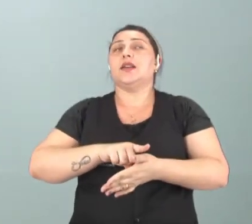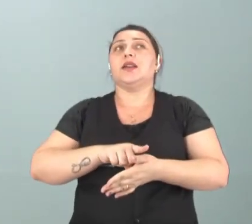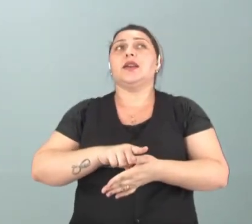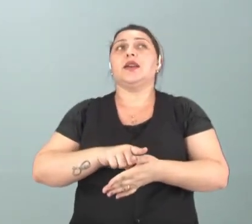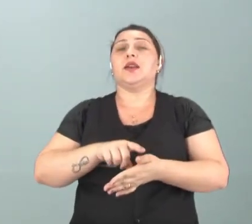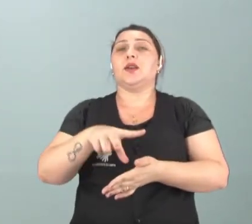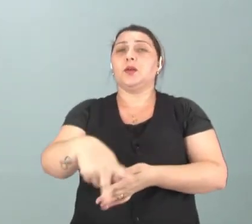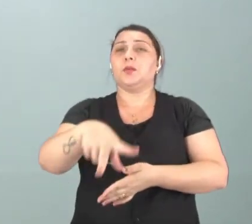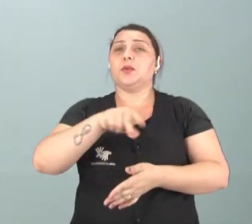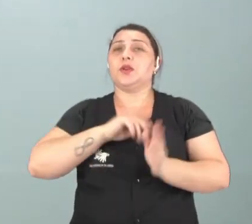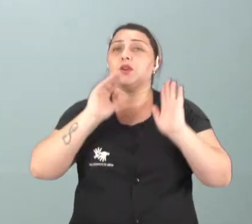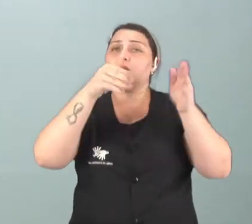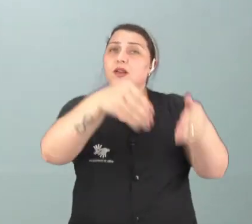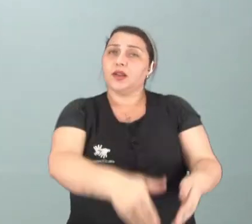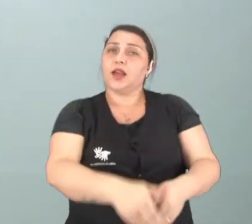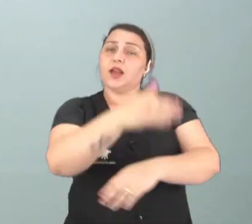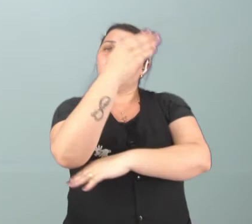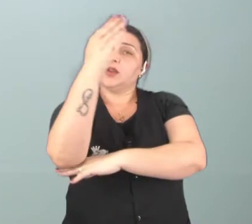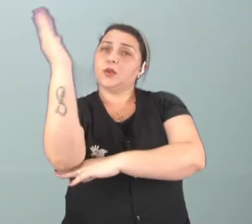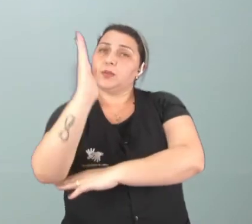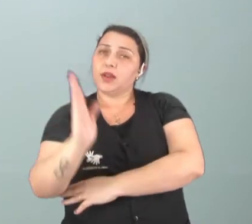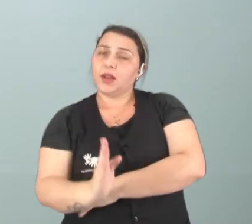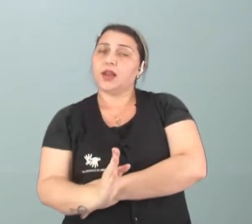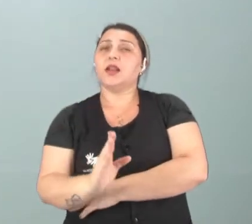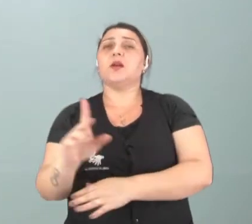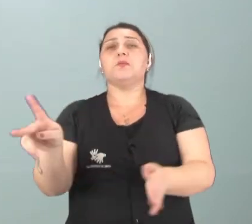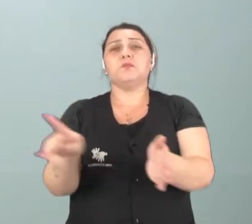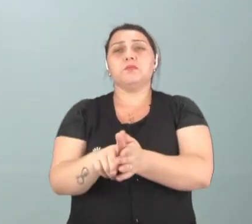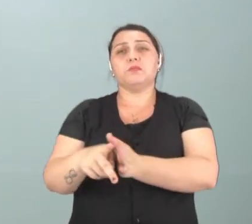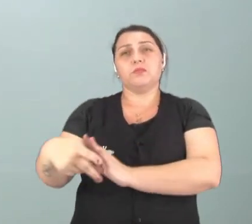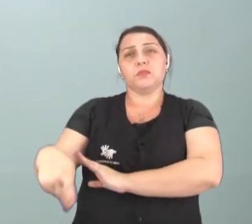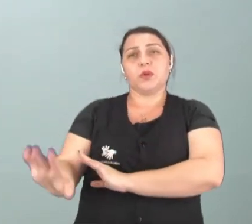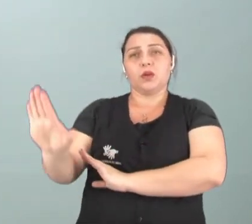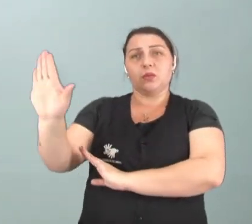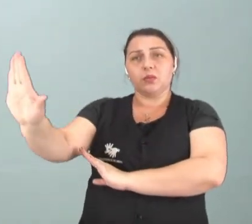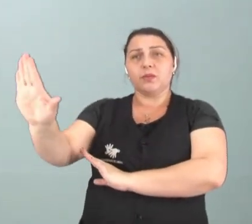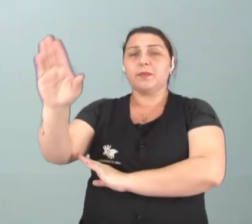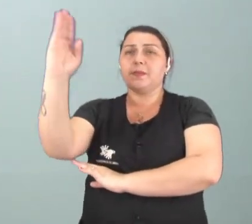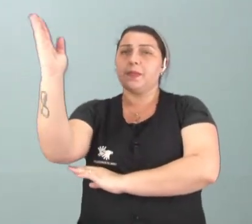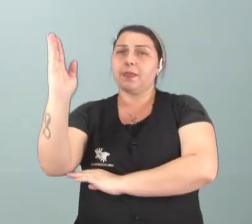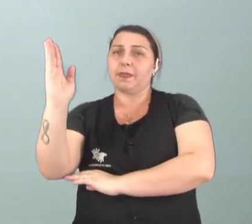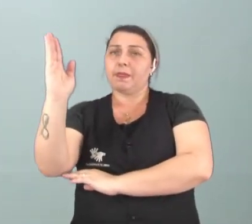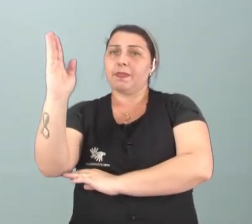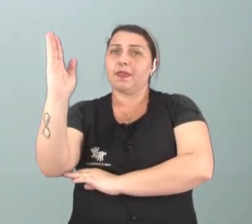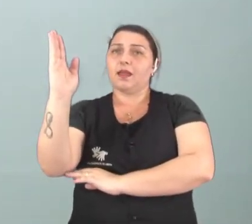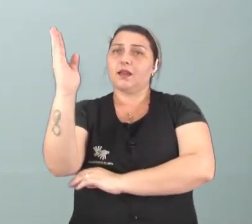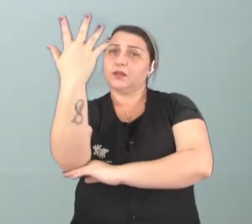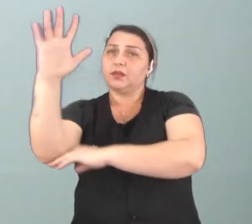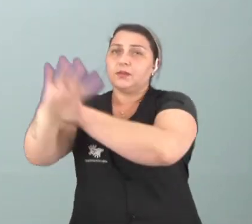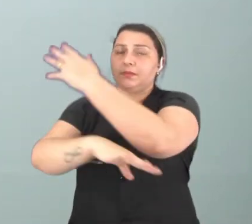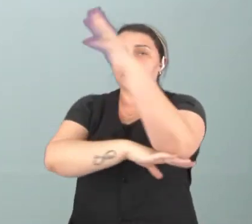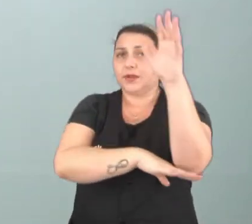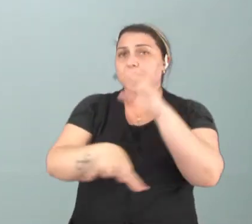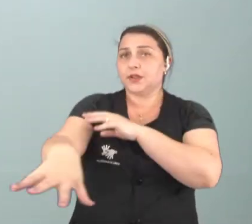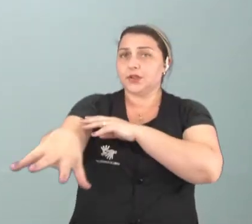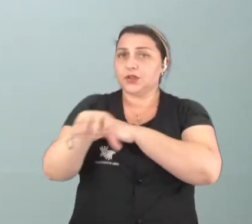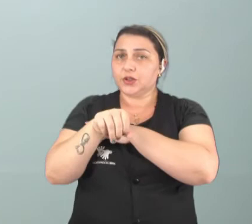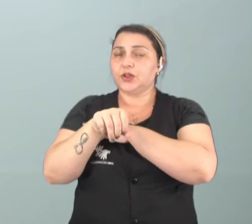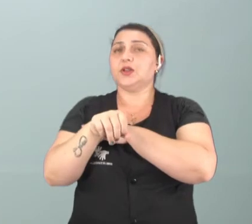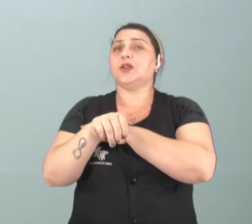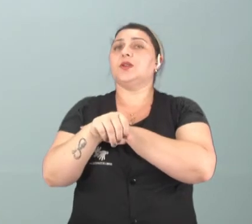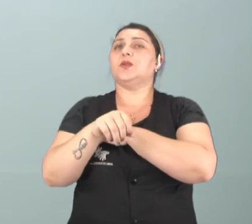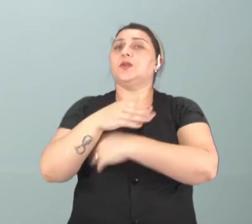Brasil, eles já estavam lá na mata e eles têm direito de perpetuar a sua espécie. Quando você tira um animal do seu habitat, geralmente ele não